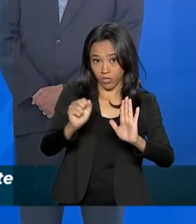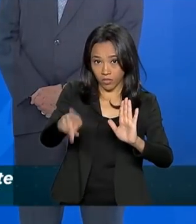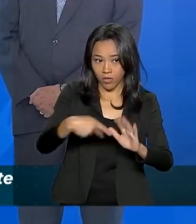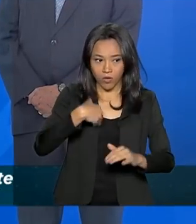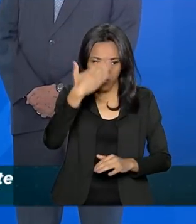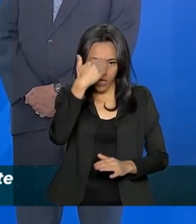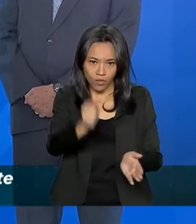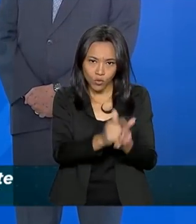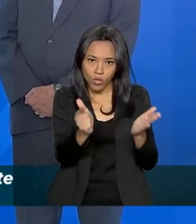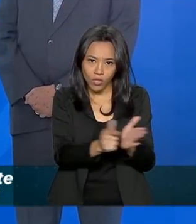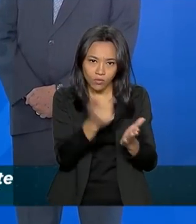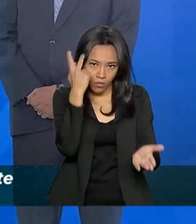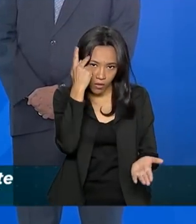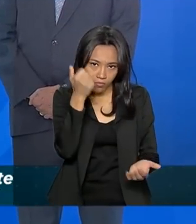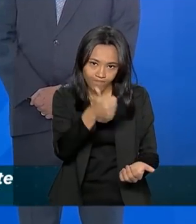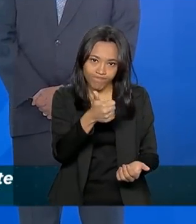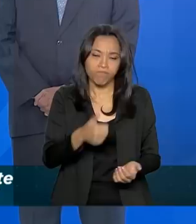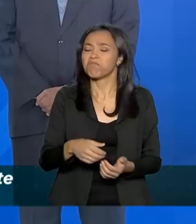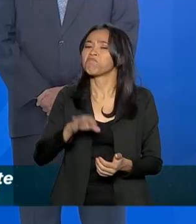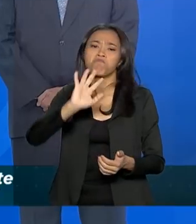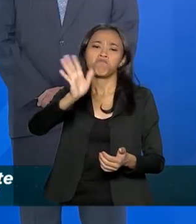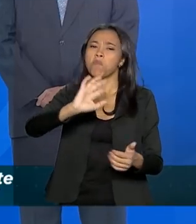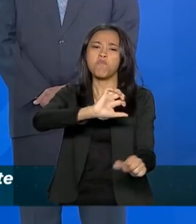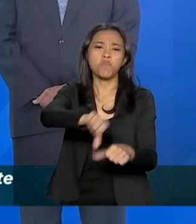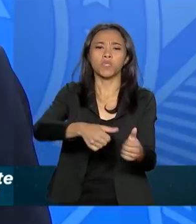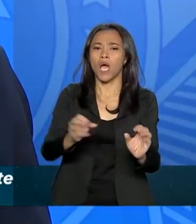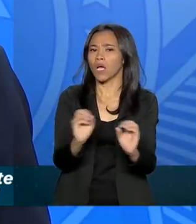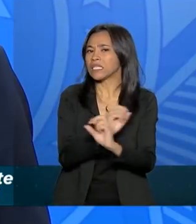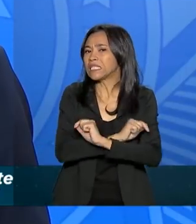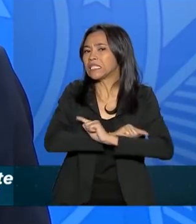de São Paulo. Não há previsão de mudar mais ninguém.